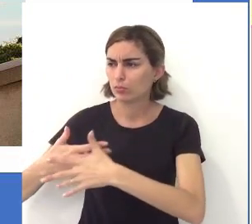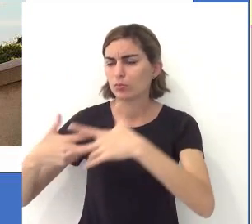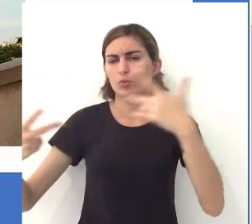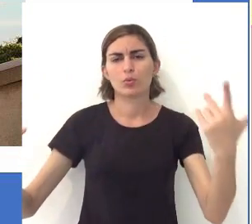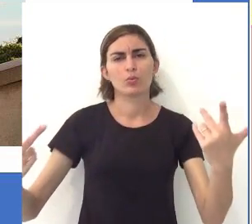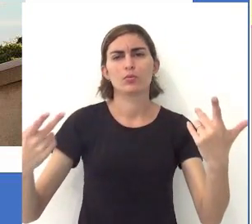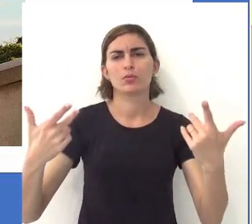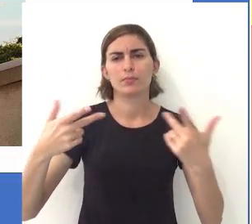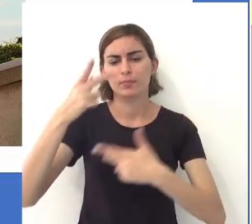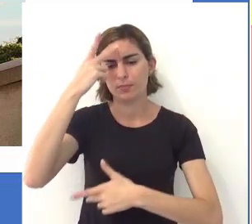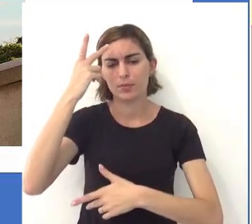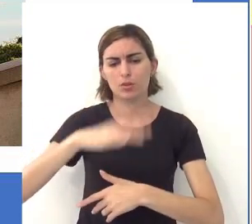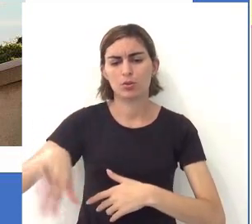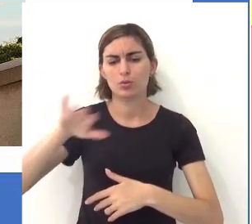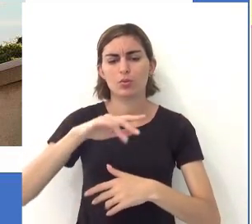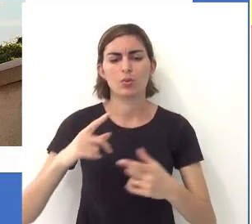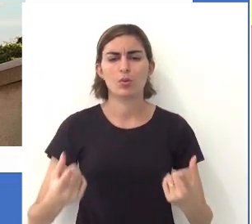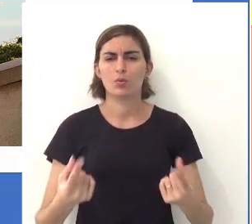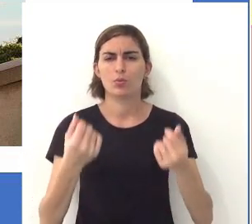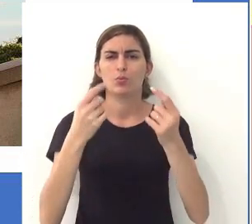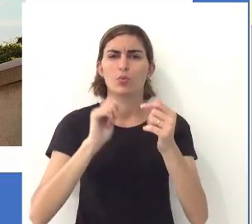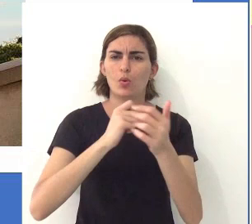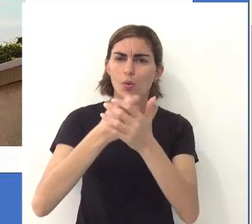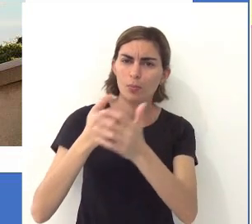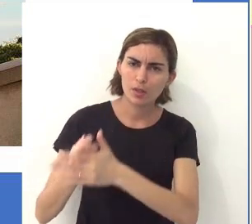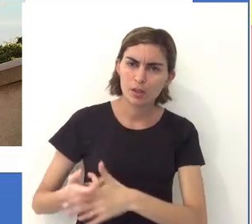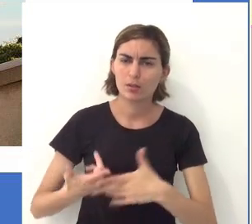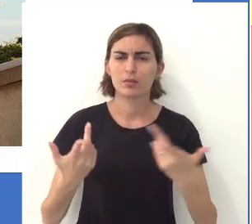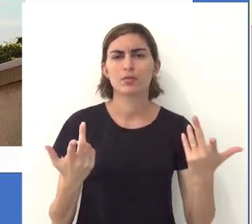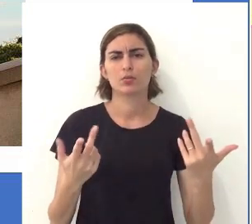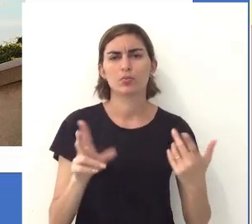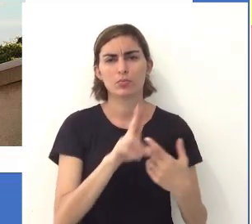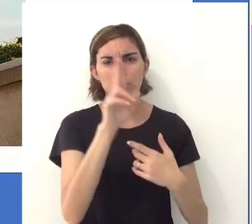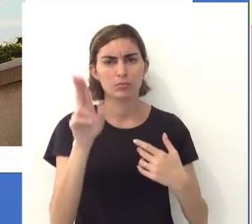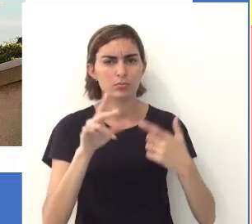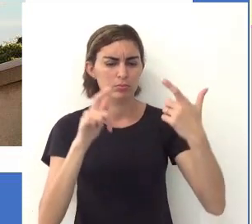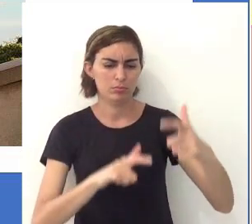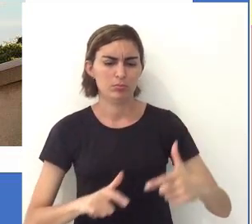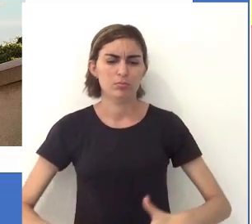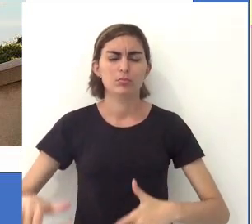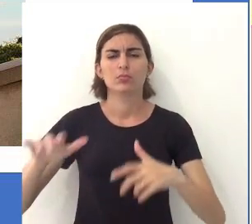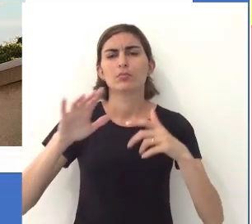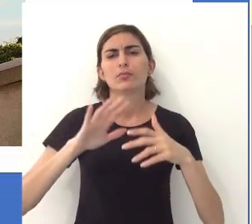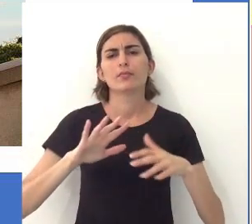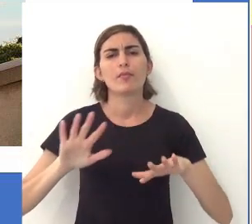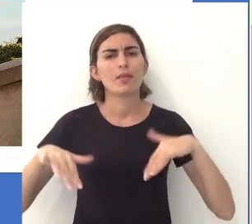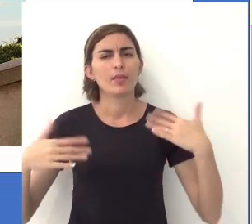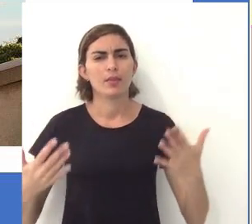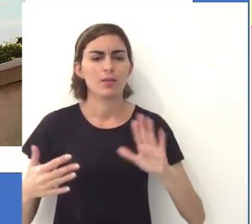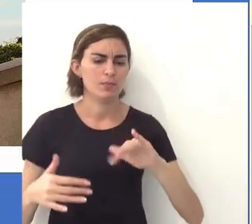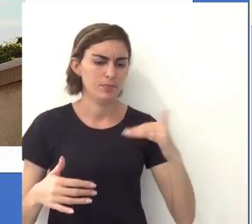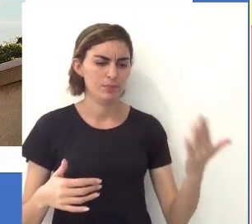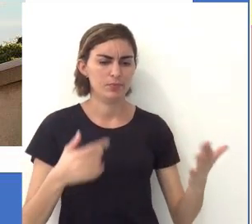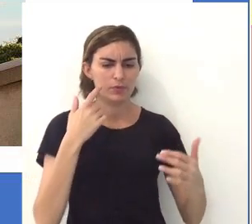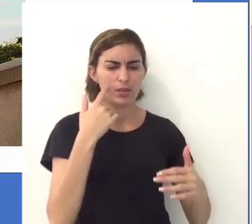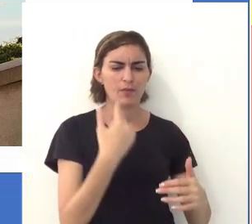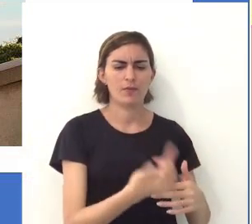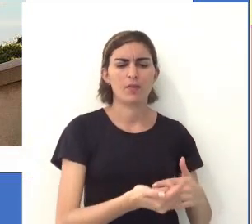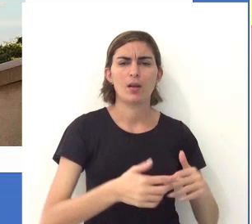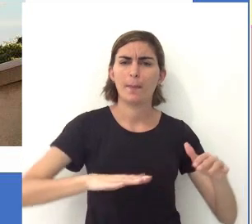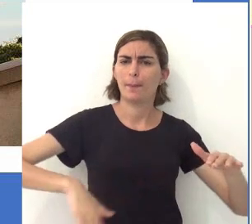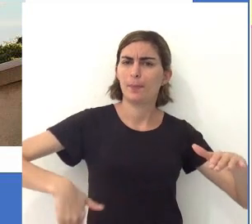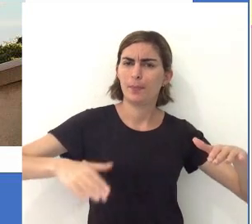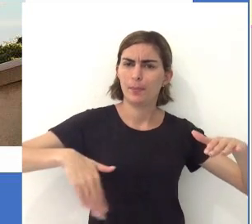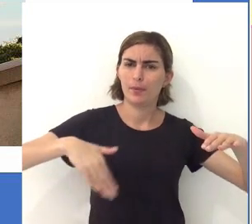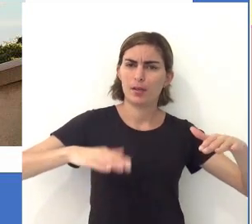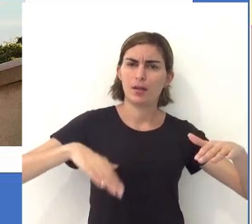para ser considerada turista, tá? Então, pessoas consumindo serviços em determinado espaço geográfico. Então, de um lado, você